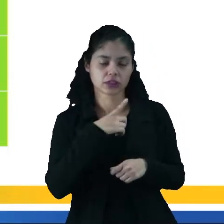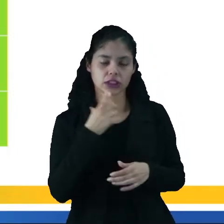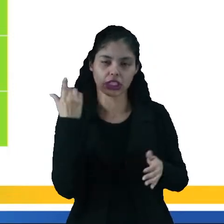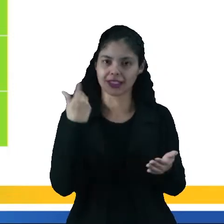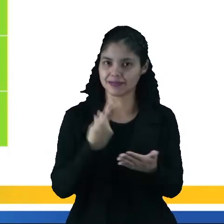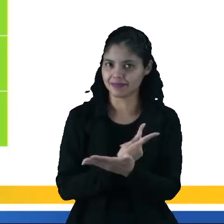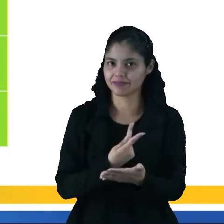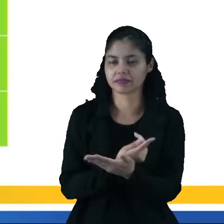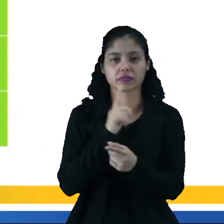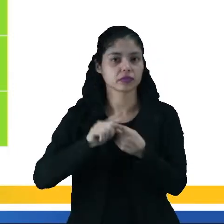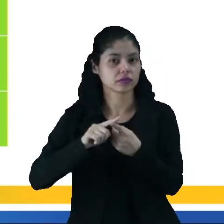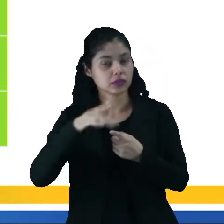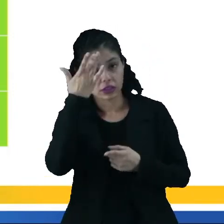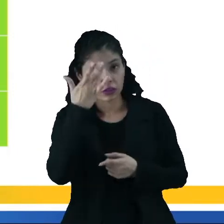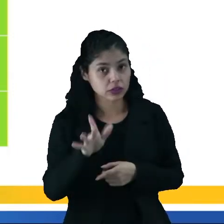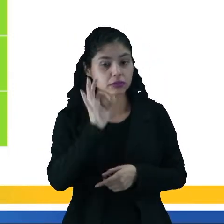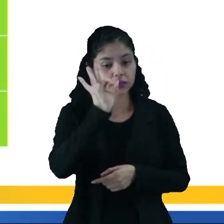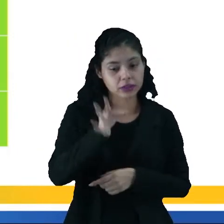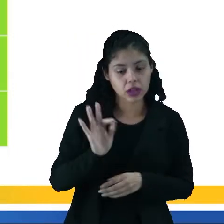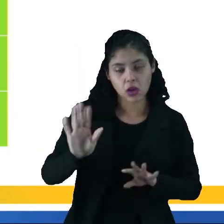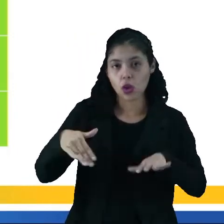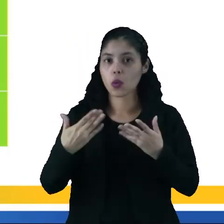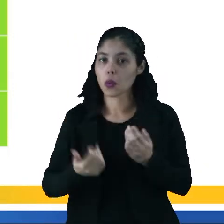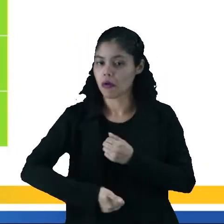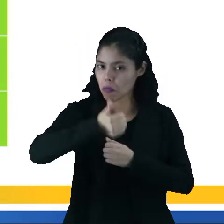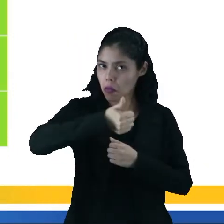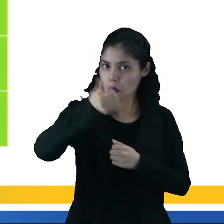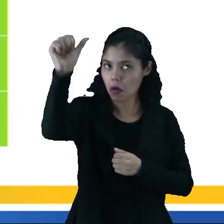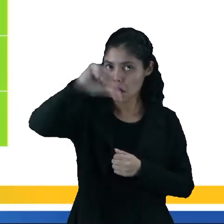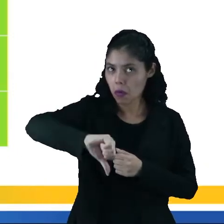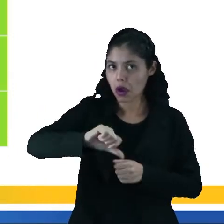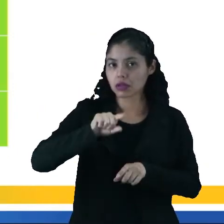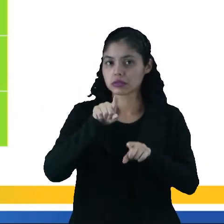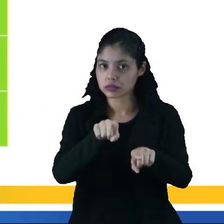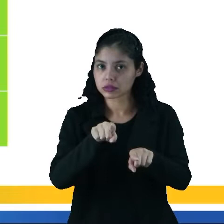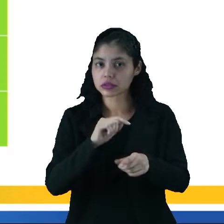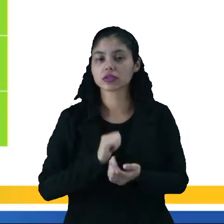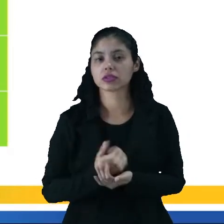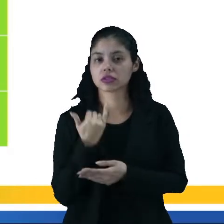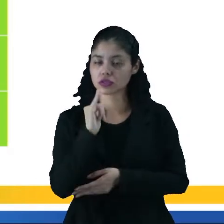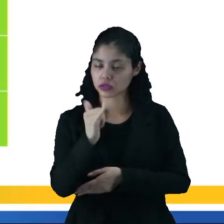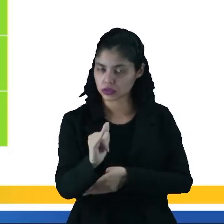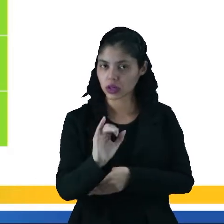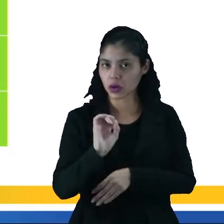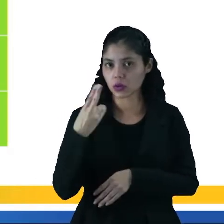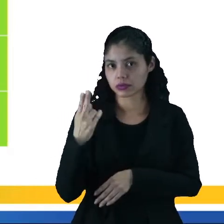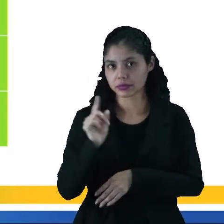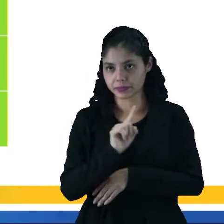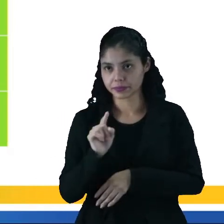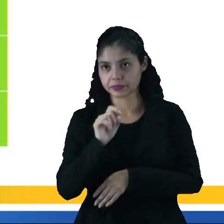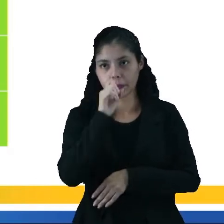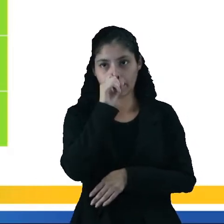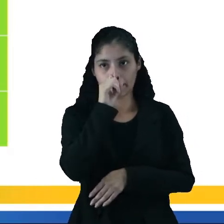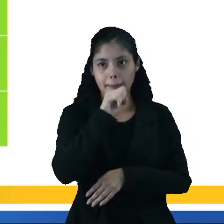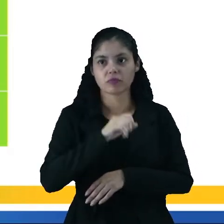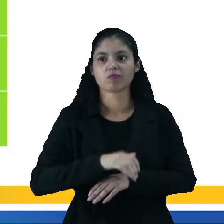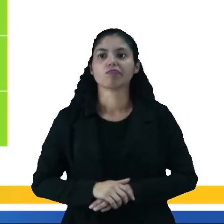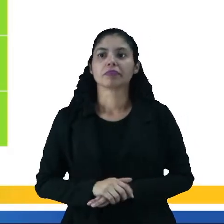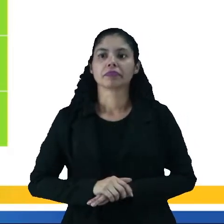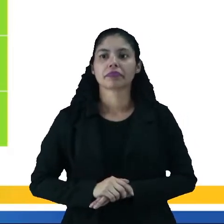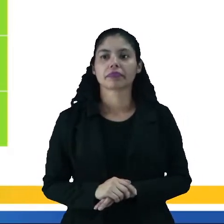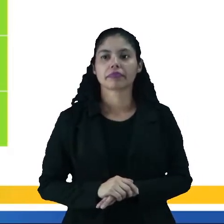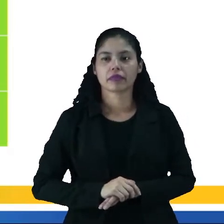questão, porque você não tem a certeza exata de qual é a vantagem desse tipo de fonte de energia ou não. Então vamos lá falar